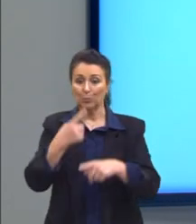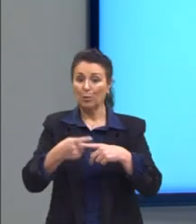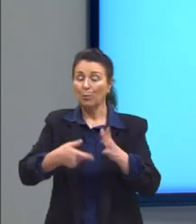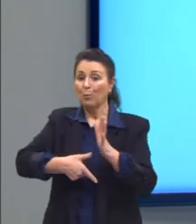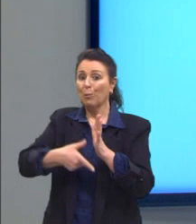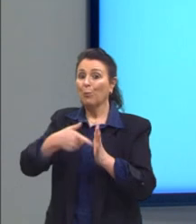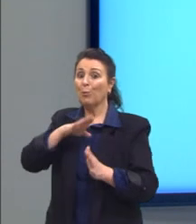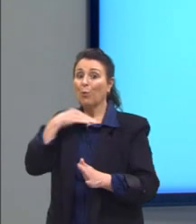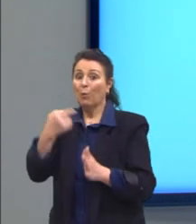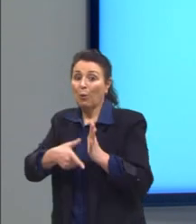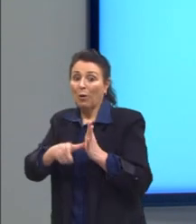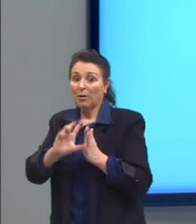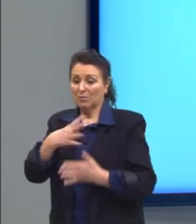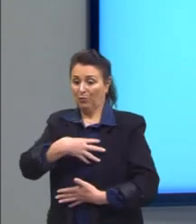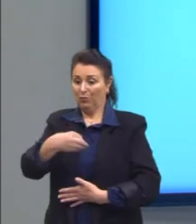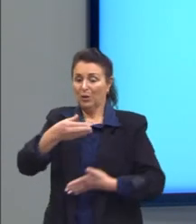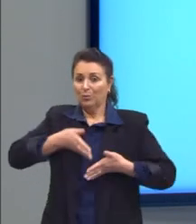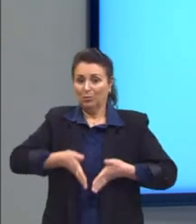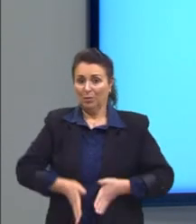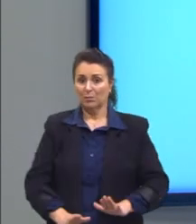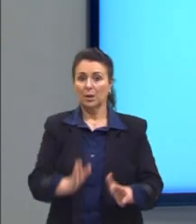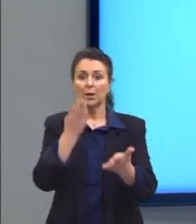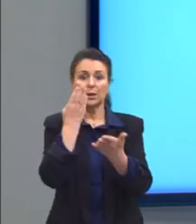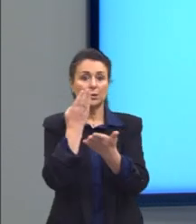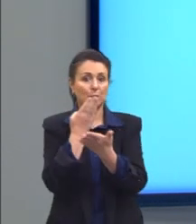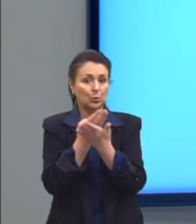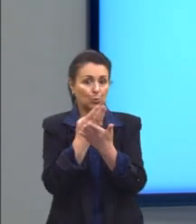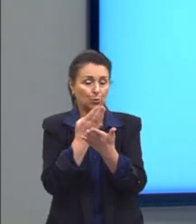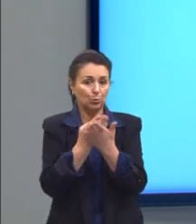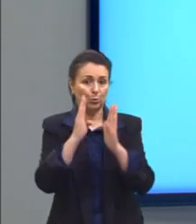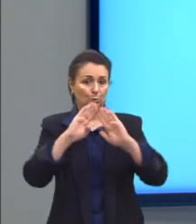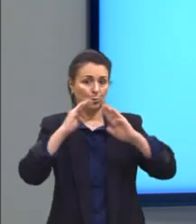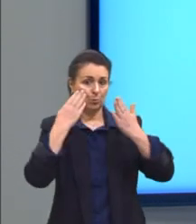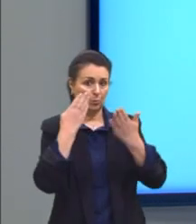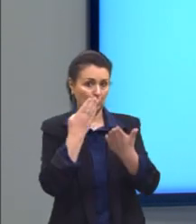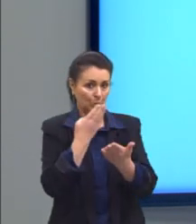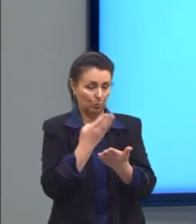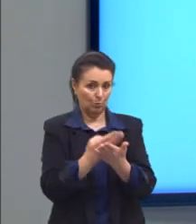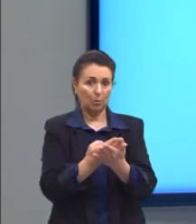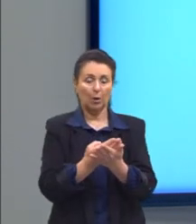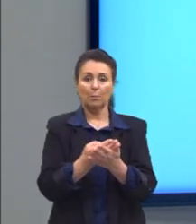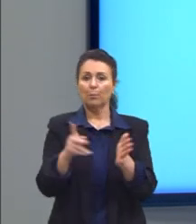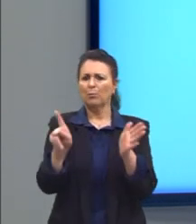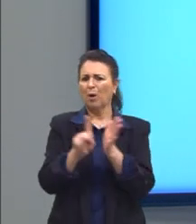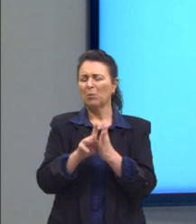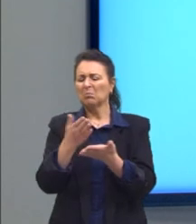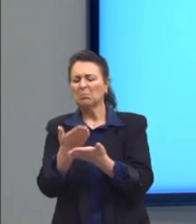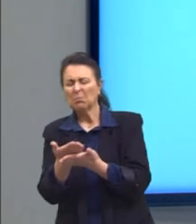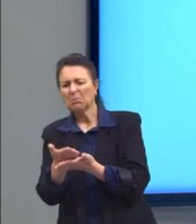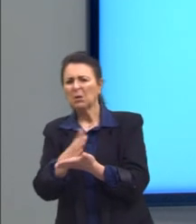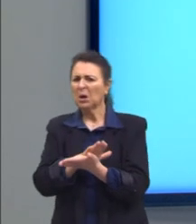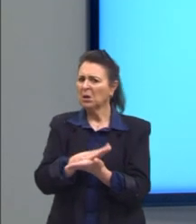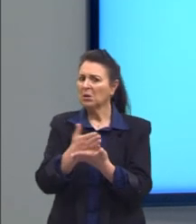do filho nascer. Estudou na escola King's School, onde era um aluno mediano.